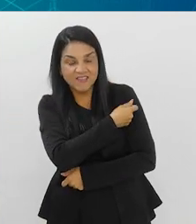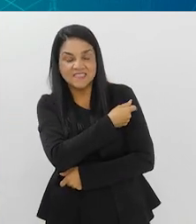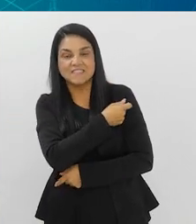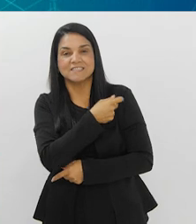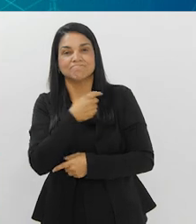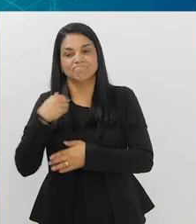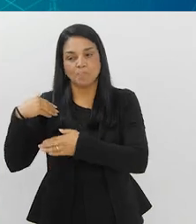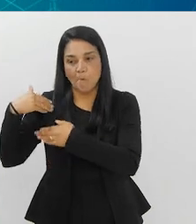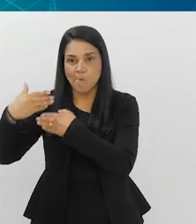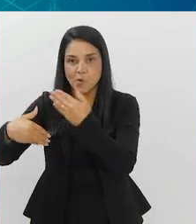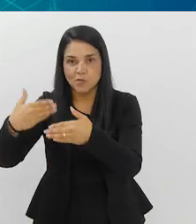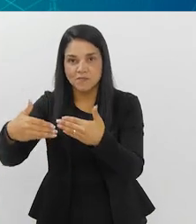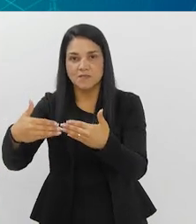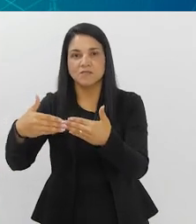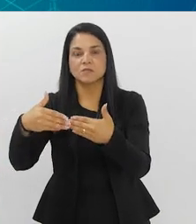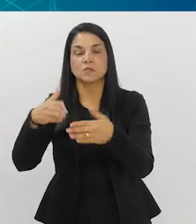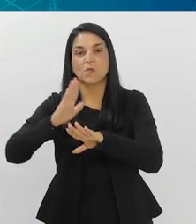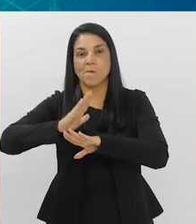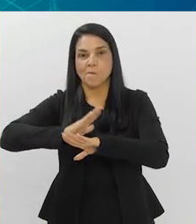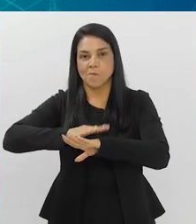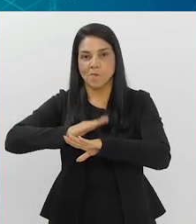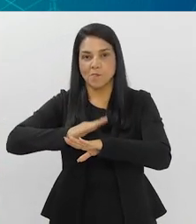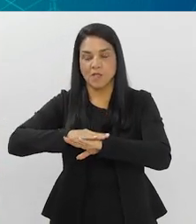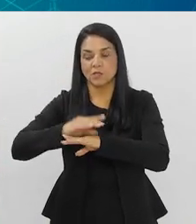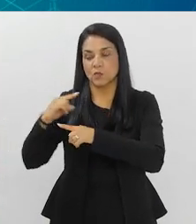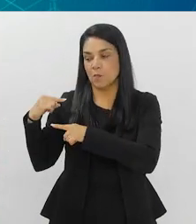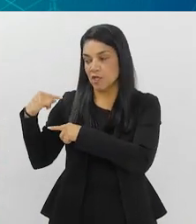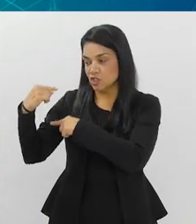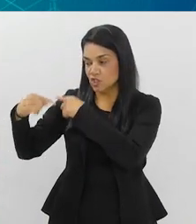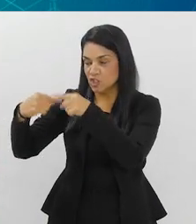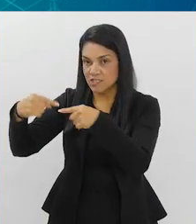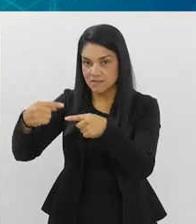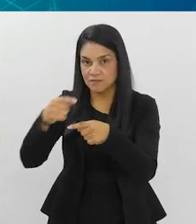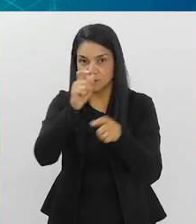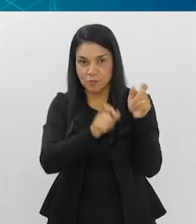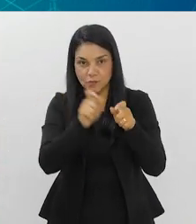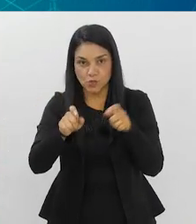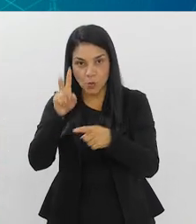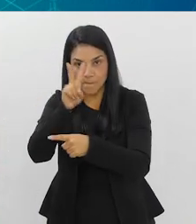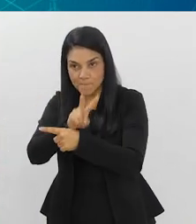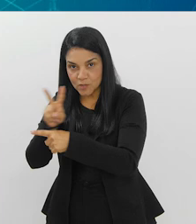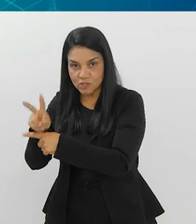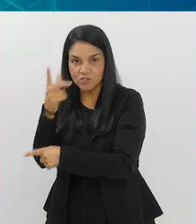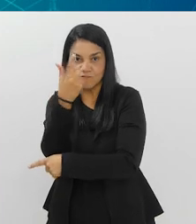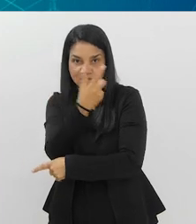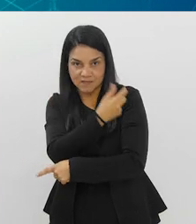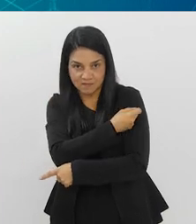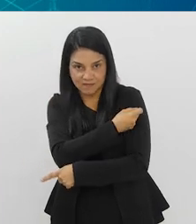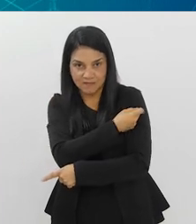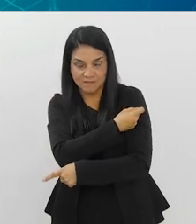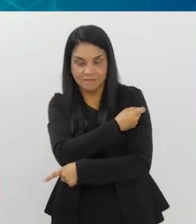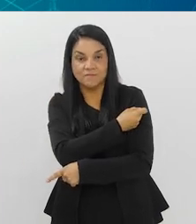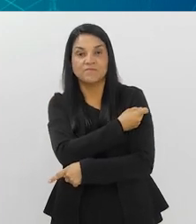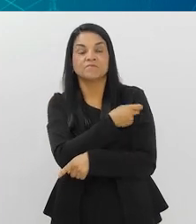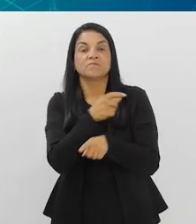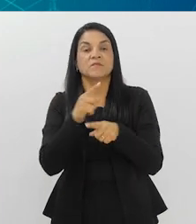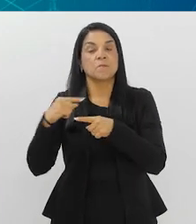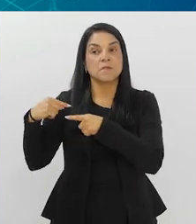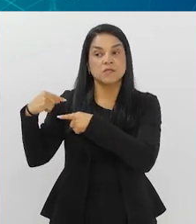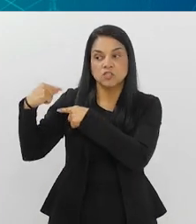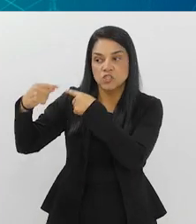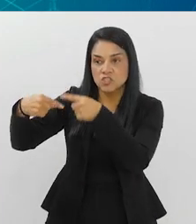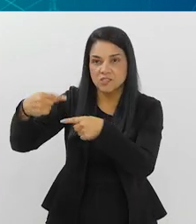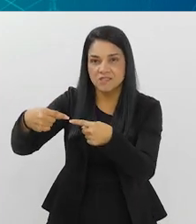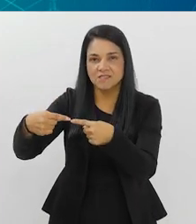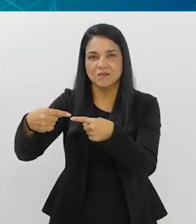próprio sucesso. No momento em que a gente tem uma geração protegida, uma geração vacinada, uma